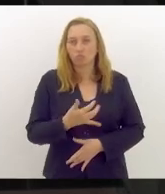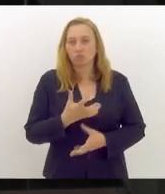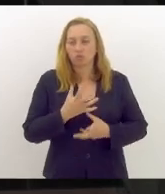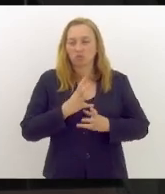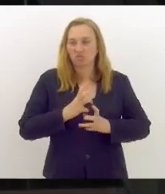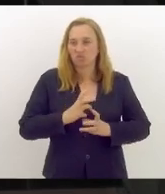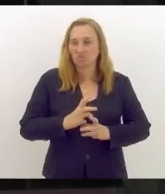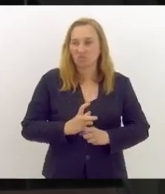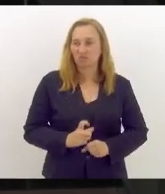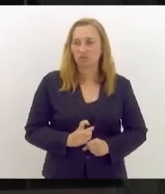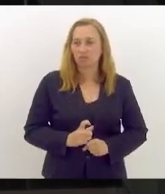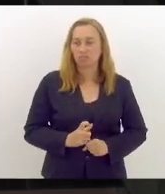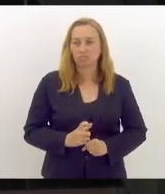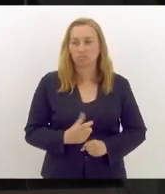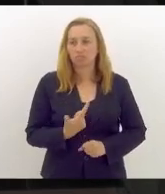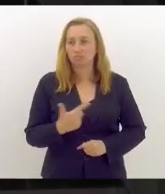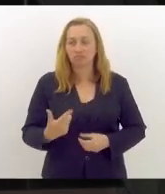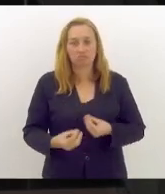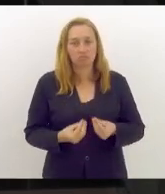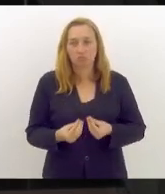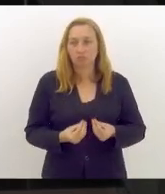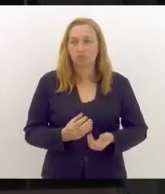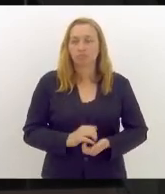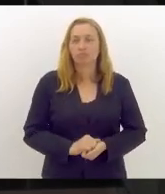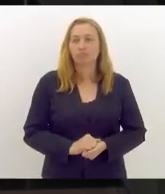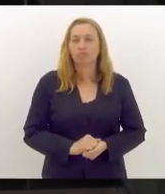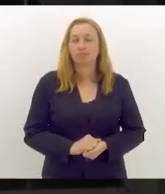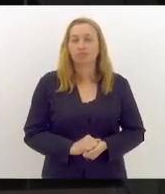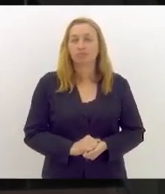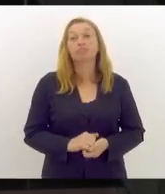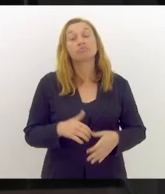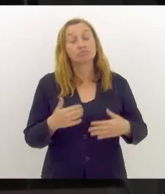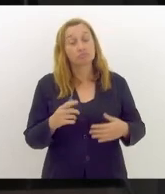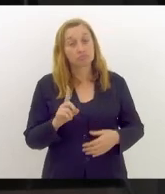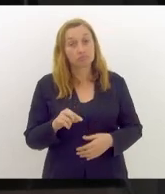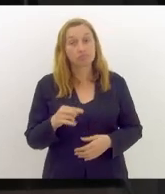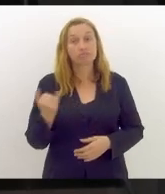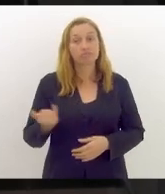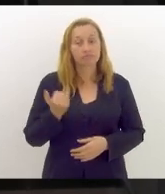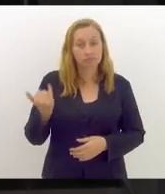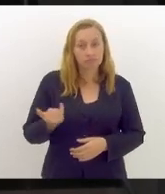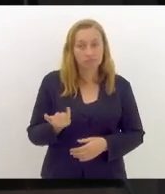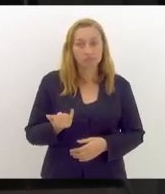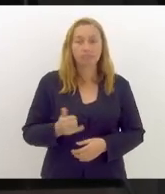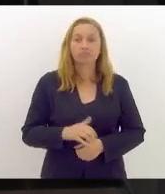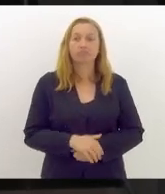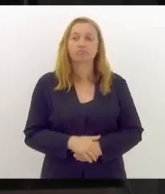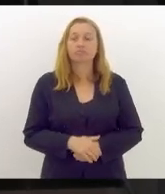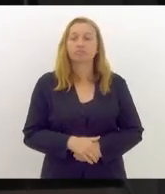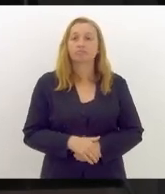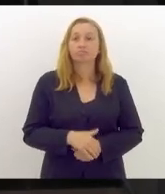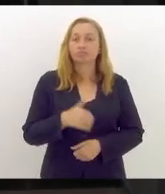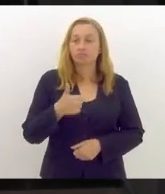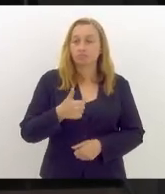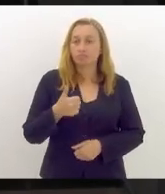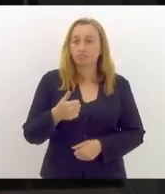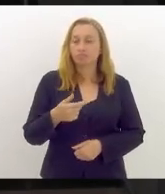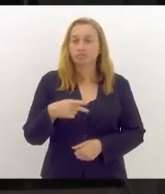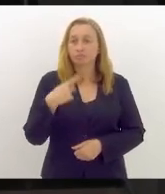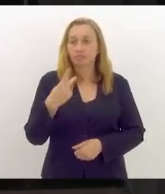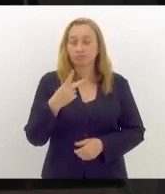e com ranger de dentes. Então, é necessário, e no primeiro discurso lido